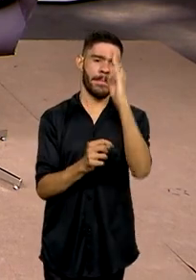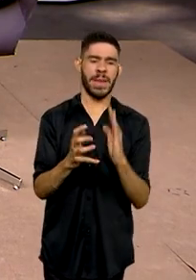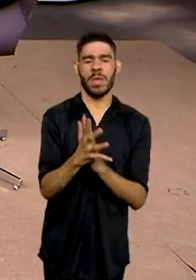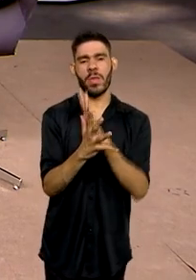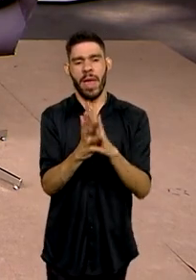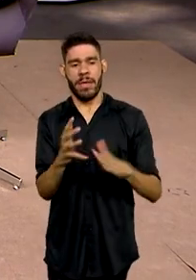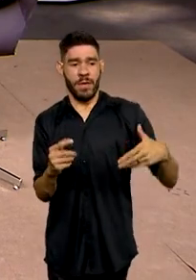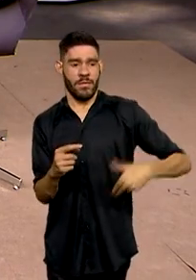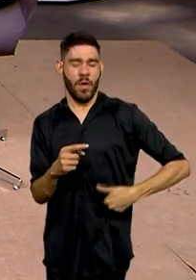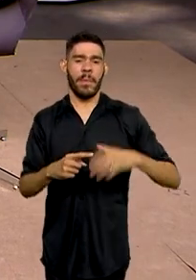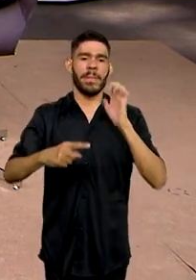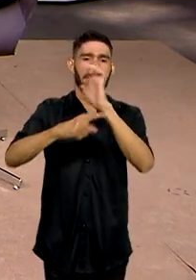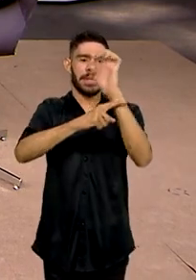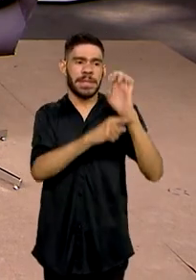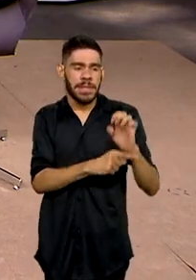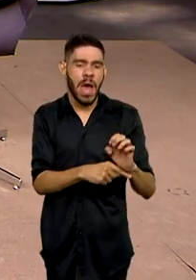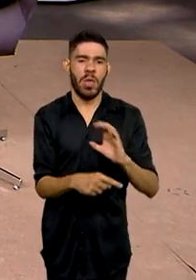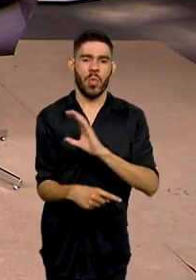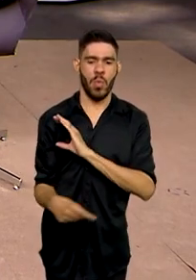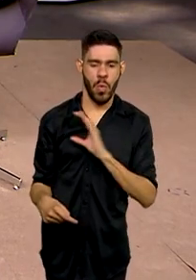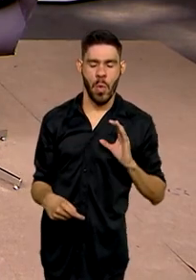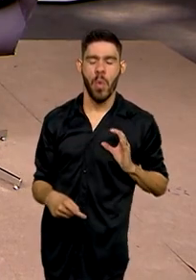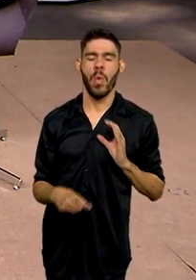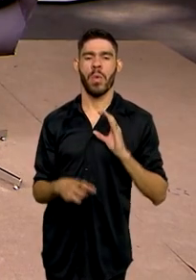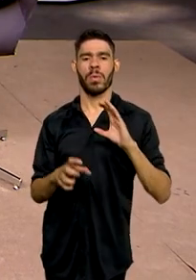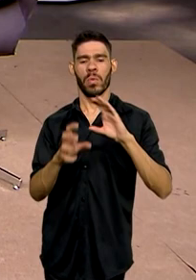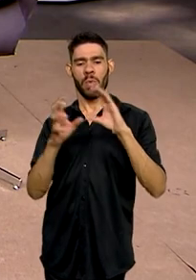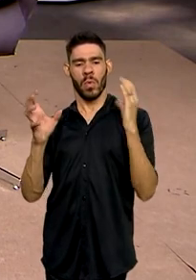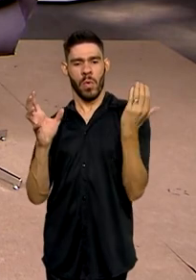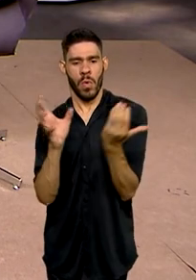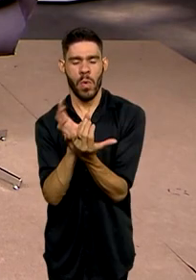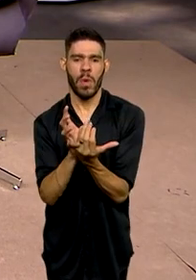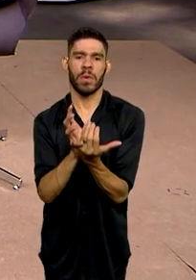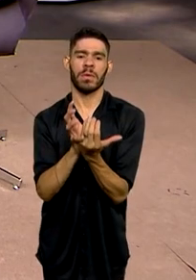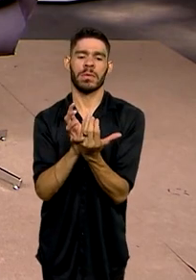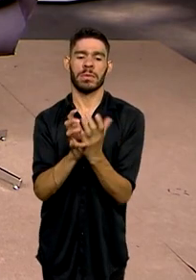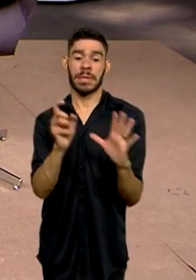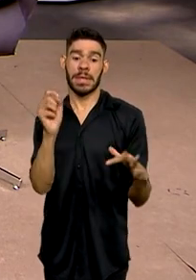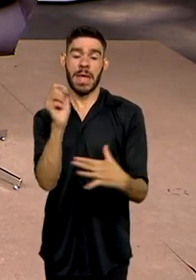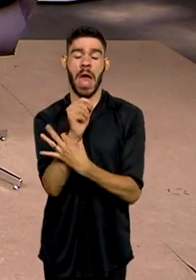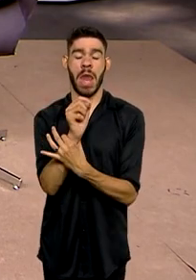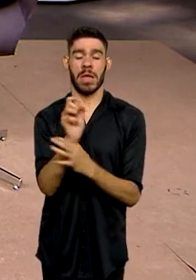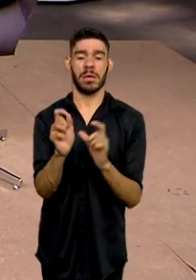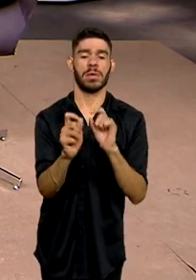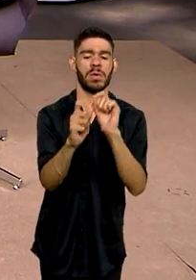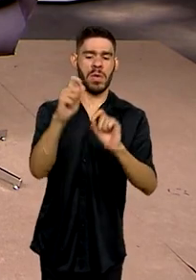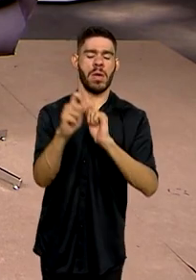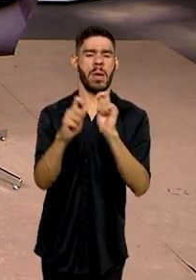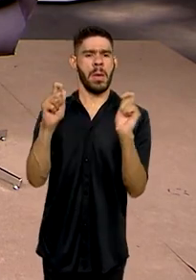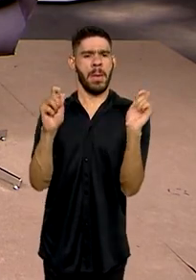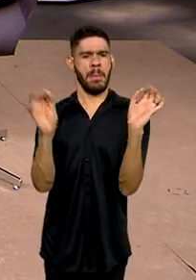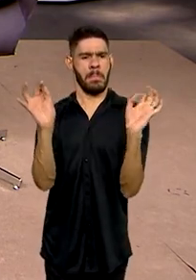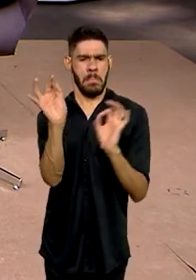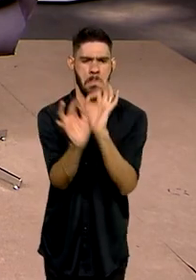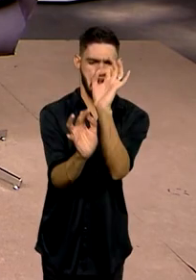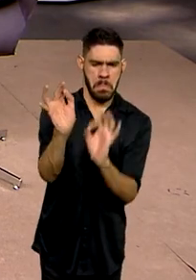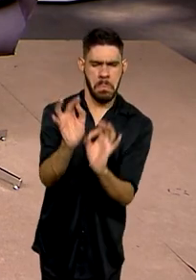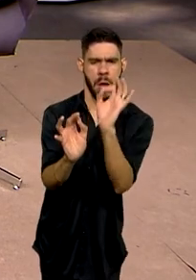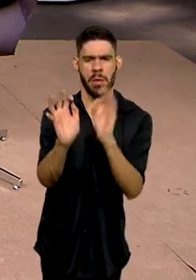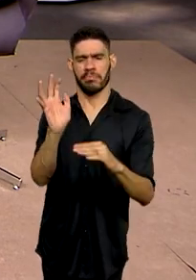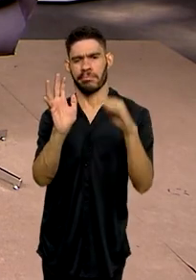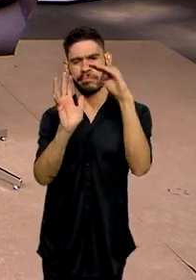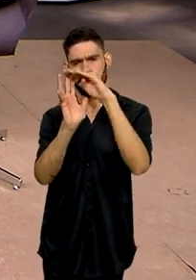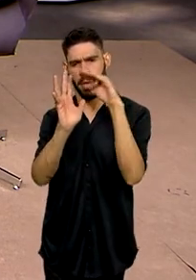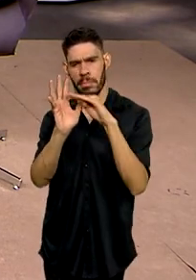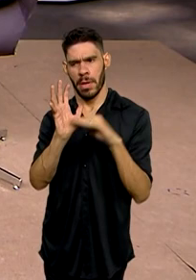estado, uma coordenação, um comitê garantir que a gente possa planejar, programar